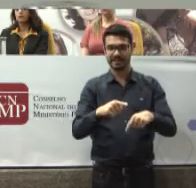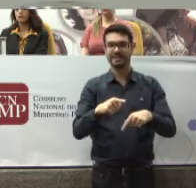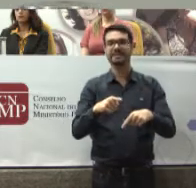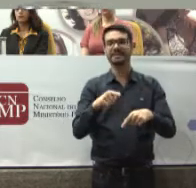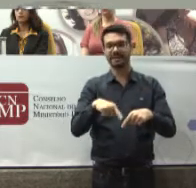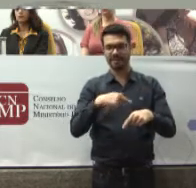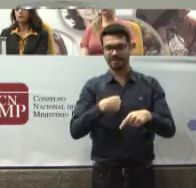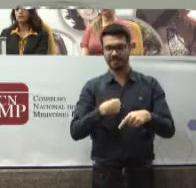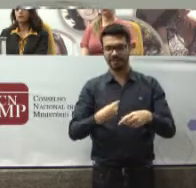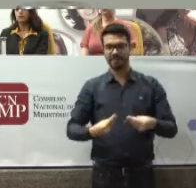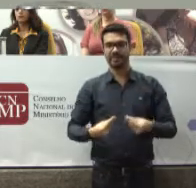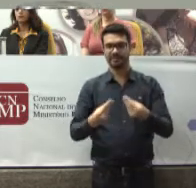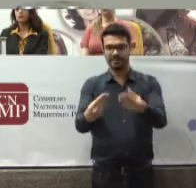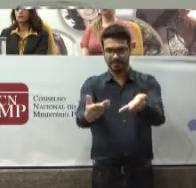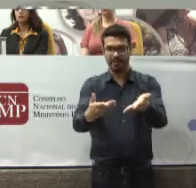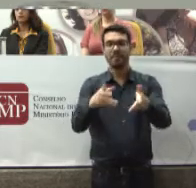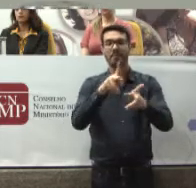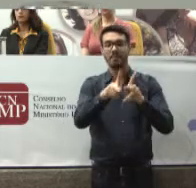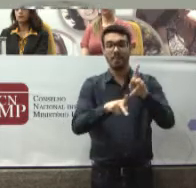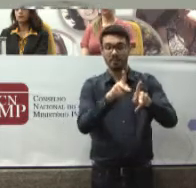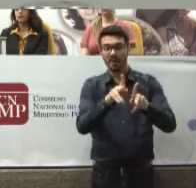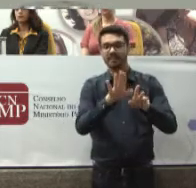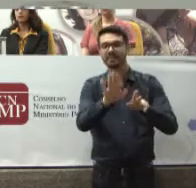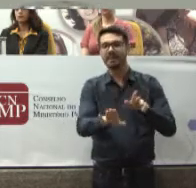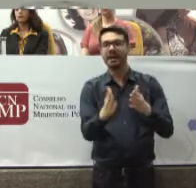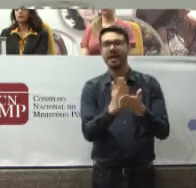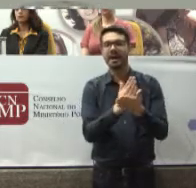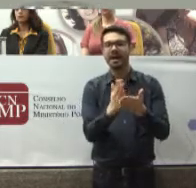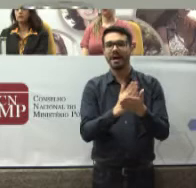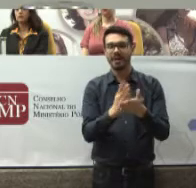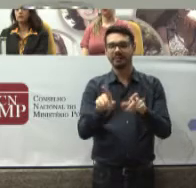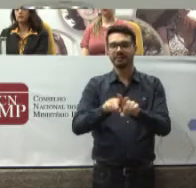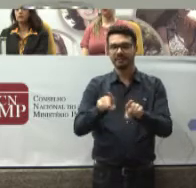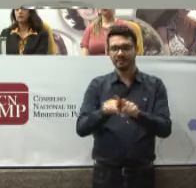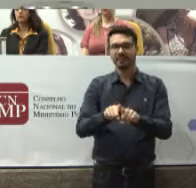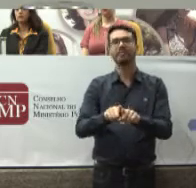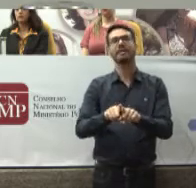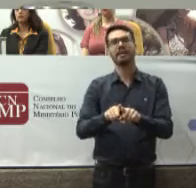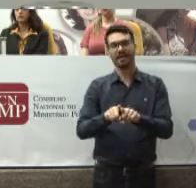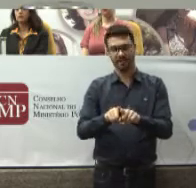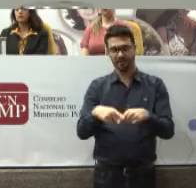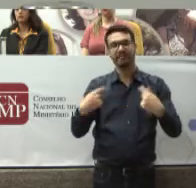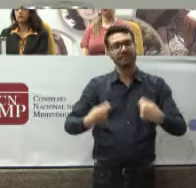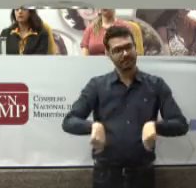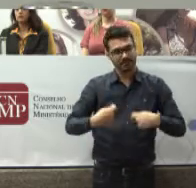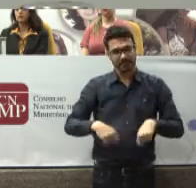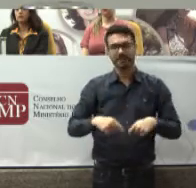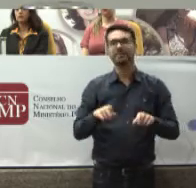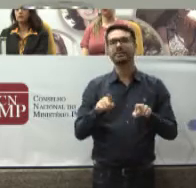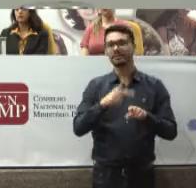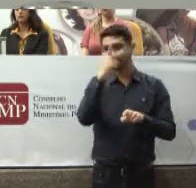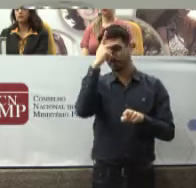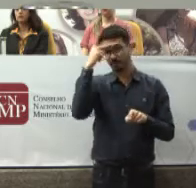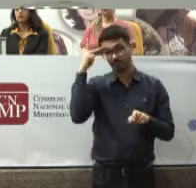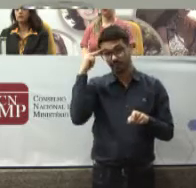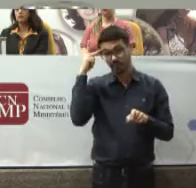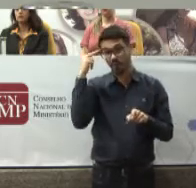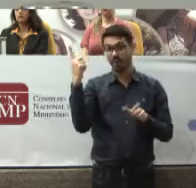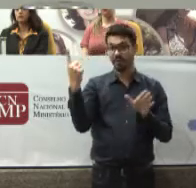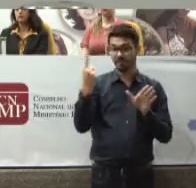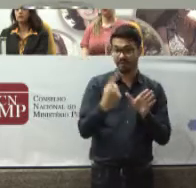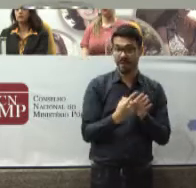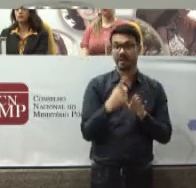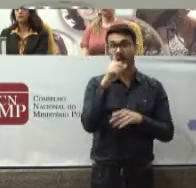população Mas também porque deve prestá-los E deve mesmo A aqueles que acorrem aos seus